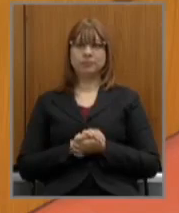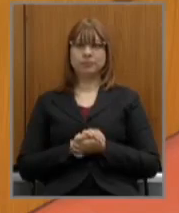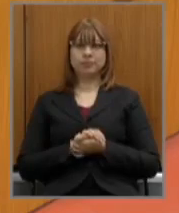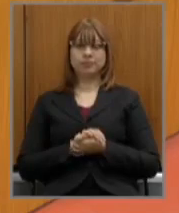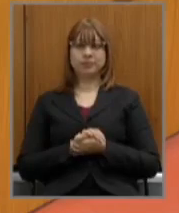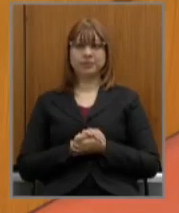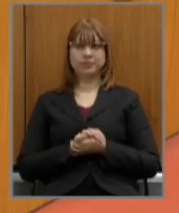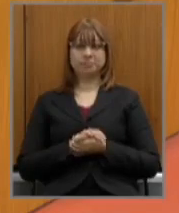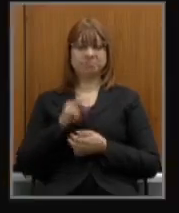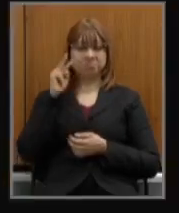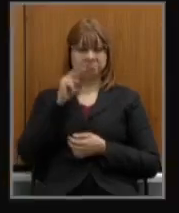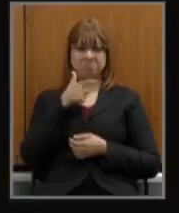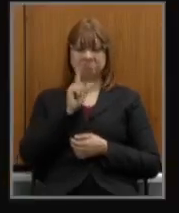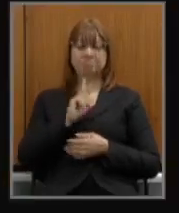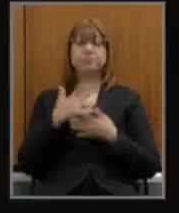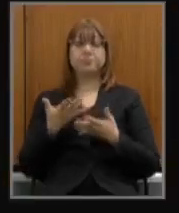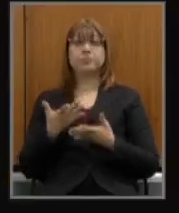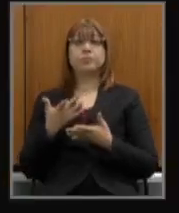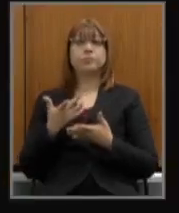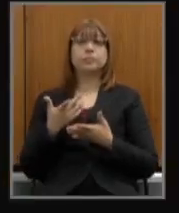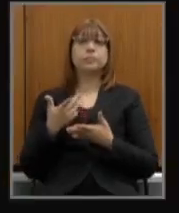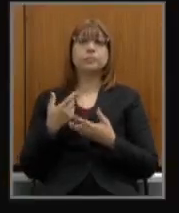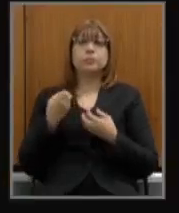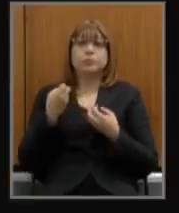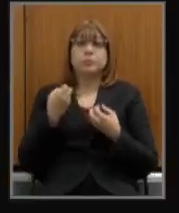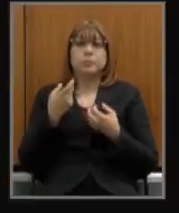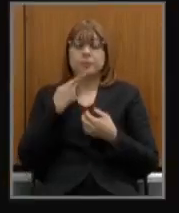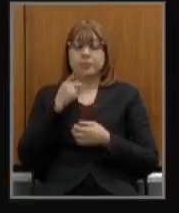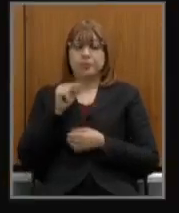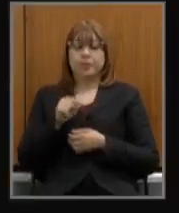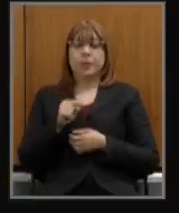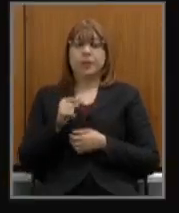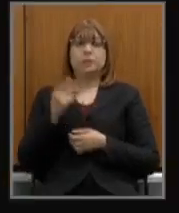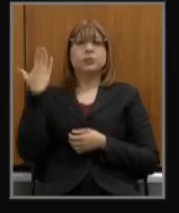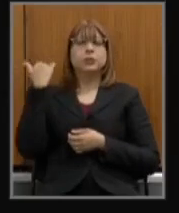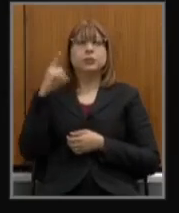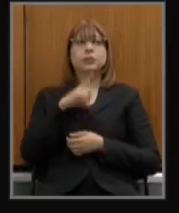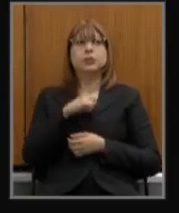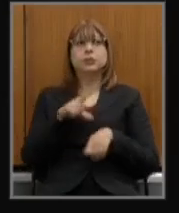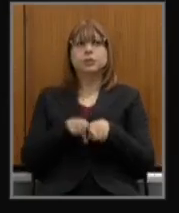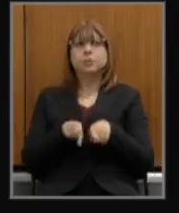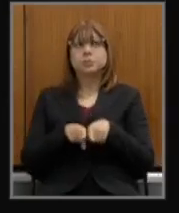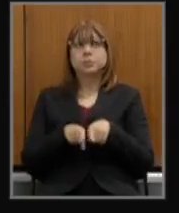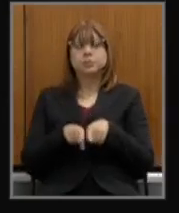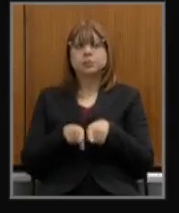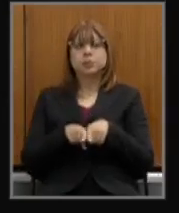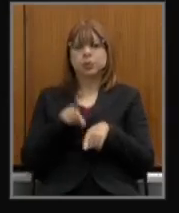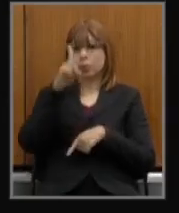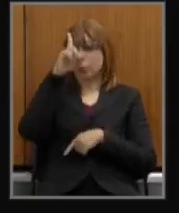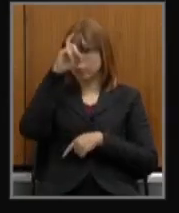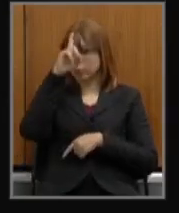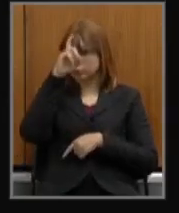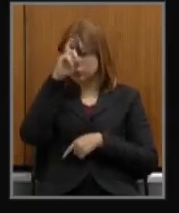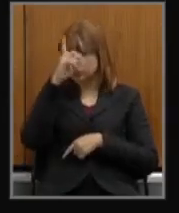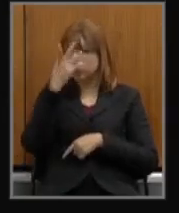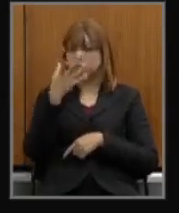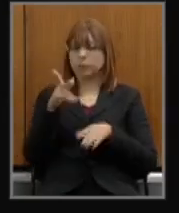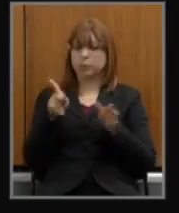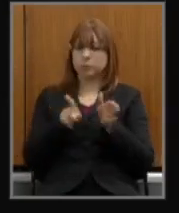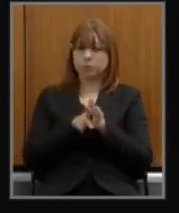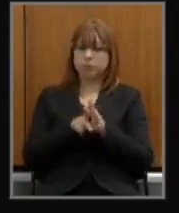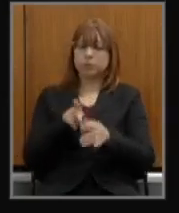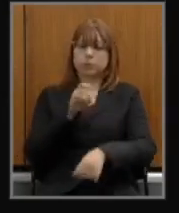vamos lá então essas considerações nós tivemos também os hospitais e clínicas do Ipseng que